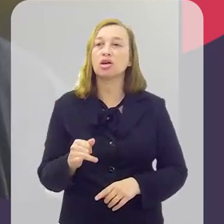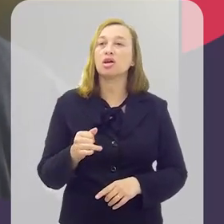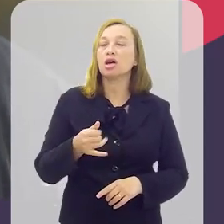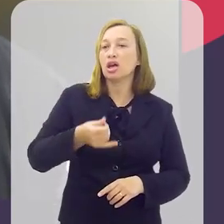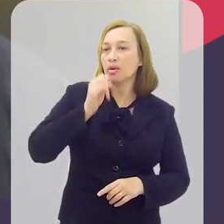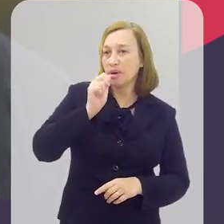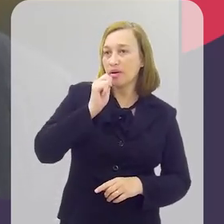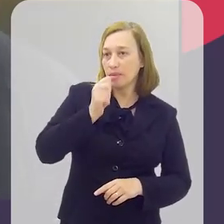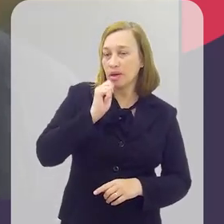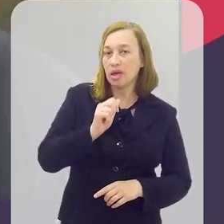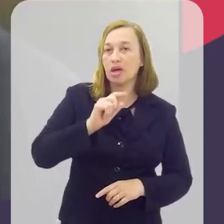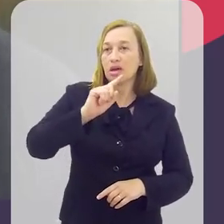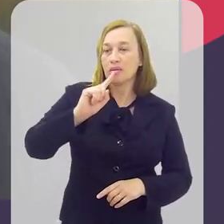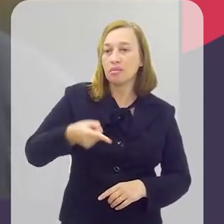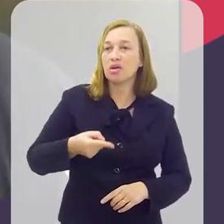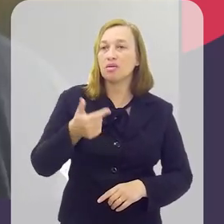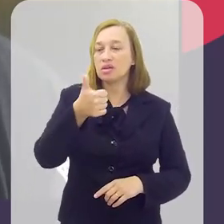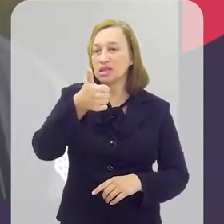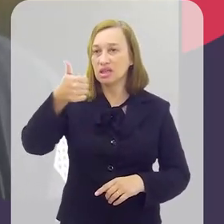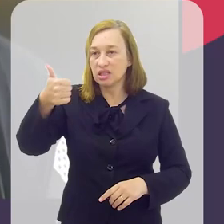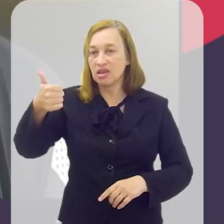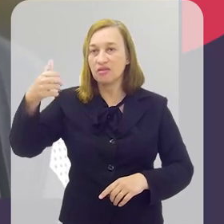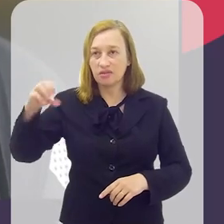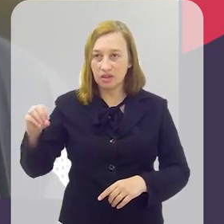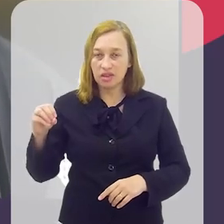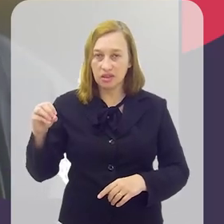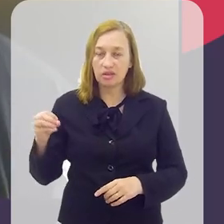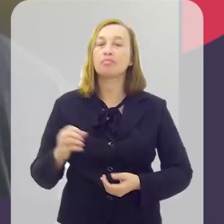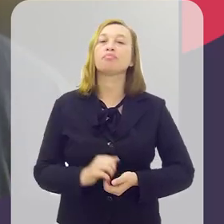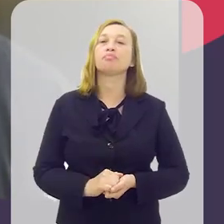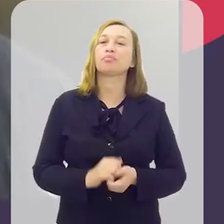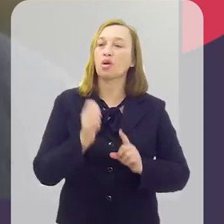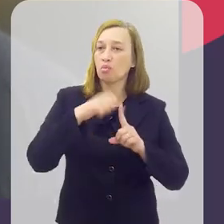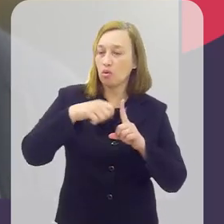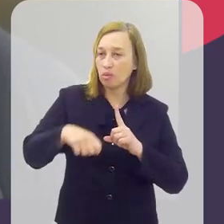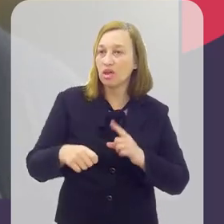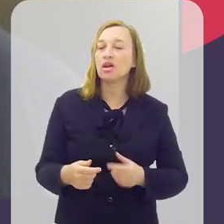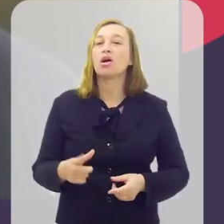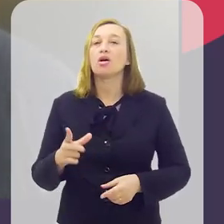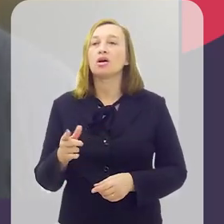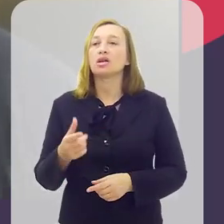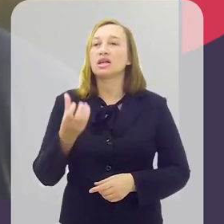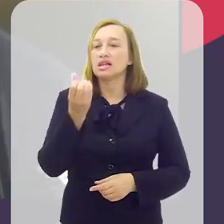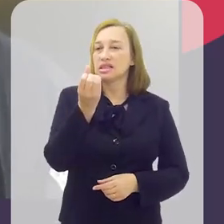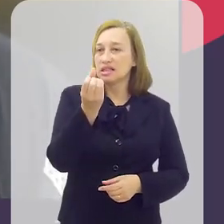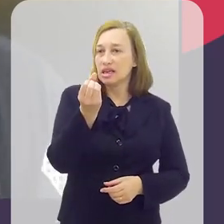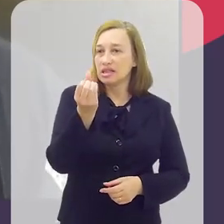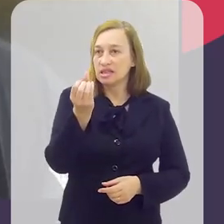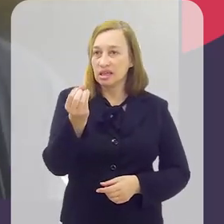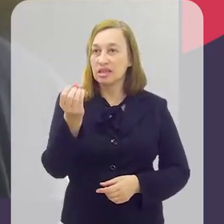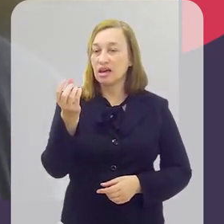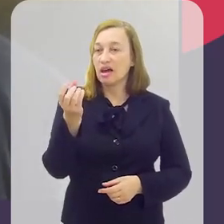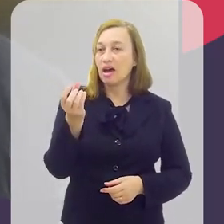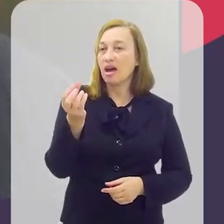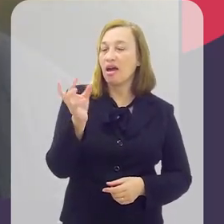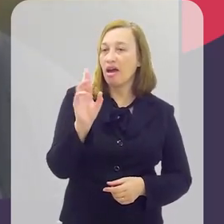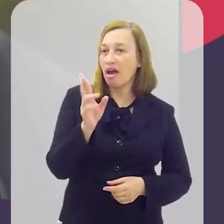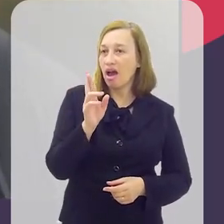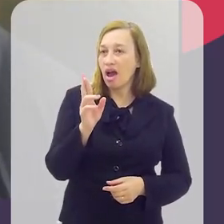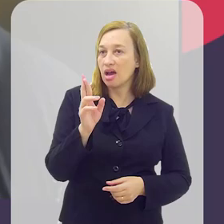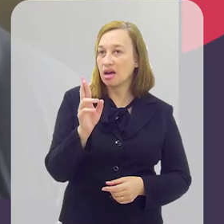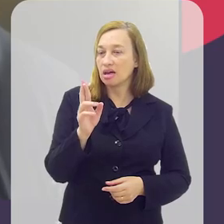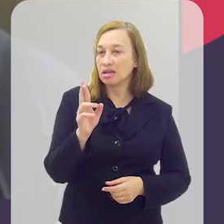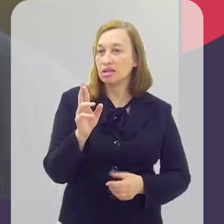por dia, dando um gasto de R$ 1.120 com bebida e comida no mês. Botei R 60 de gasolina, de